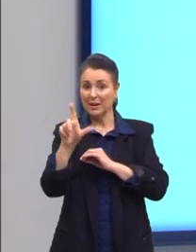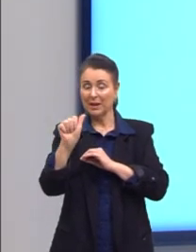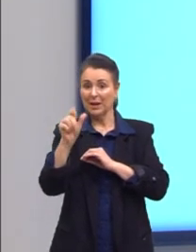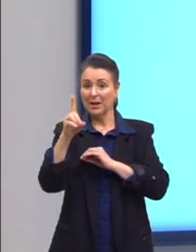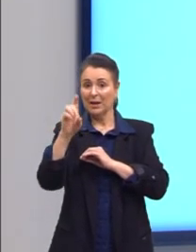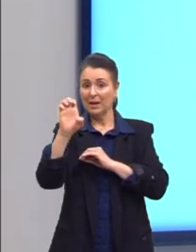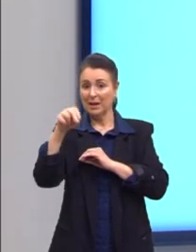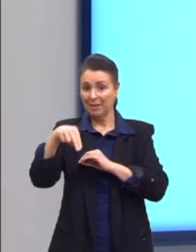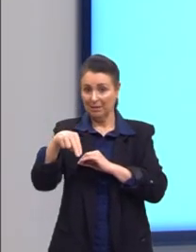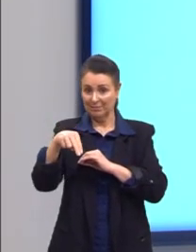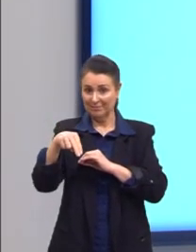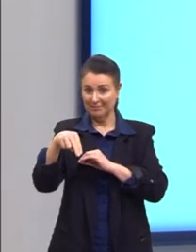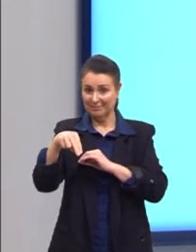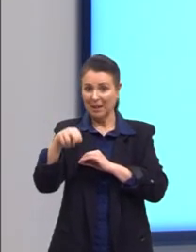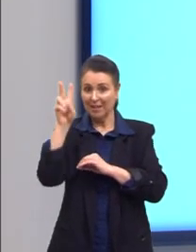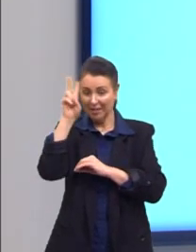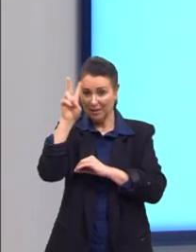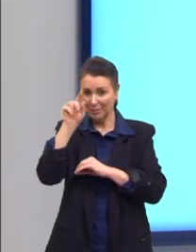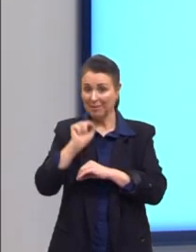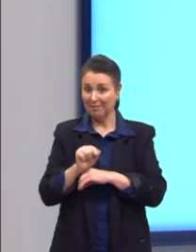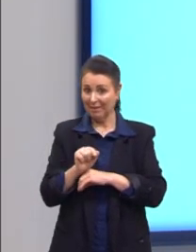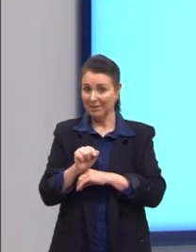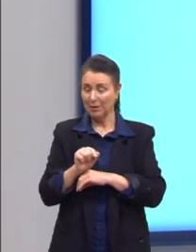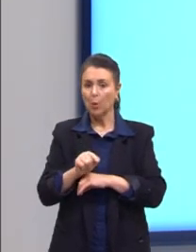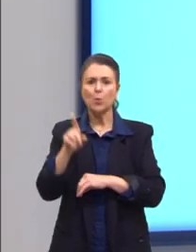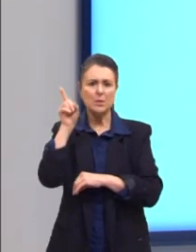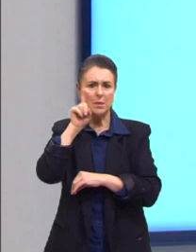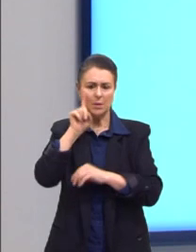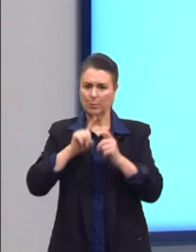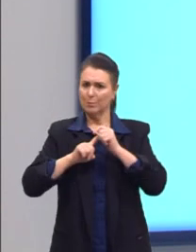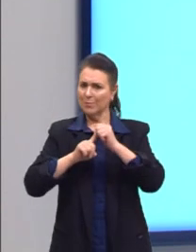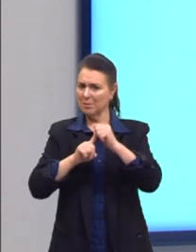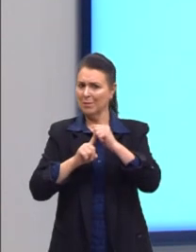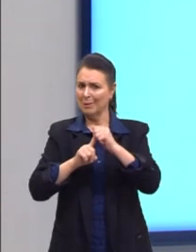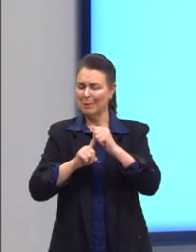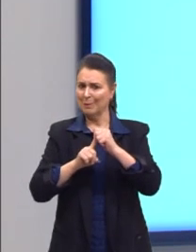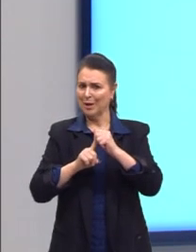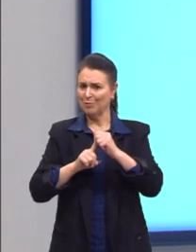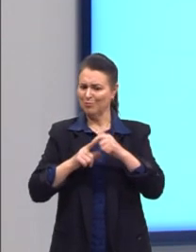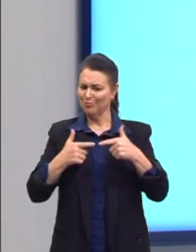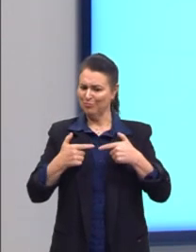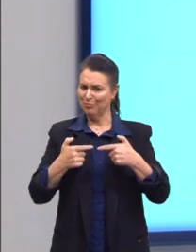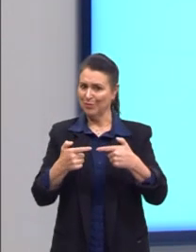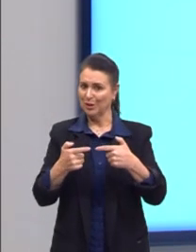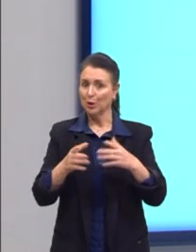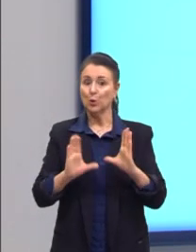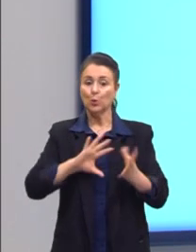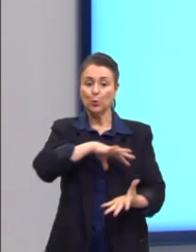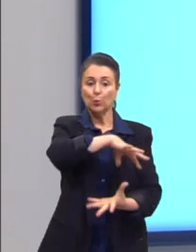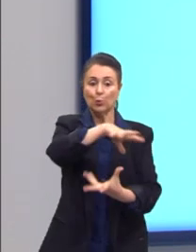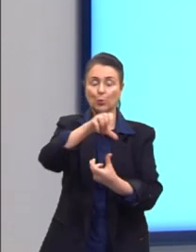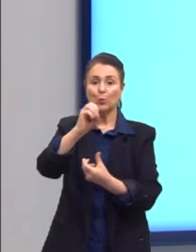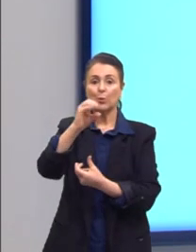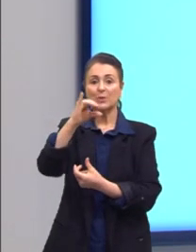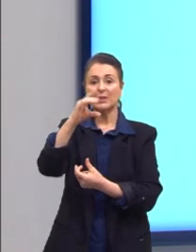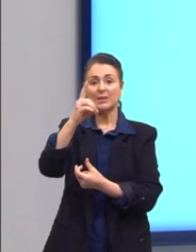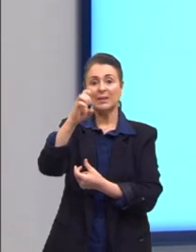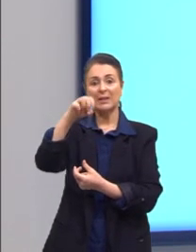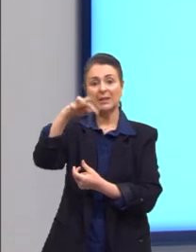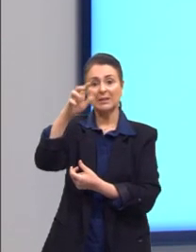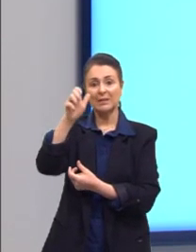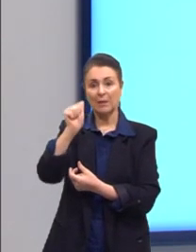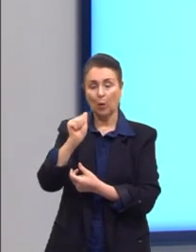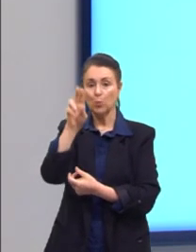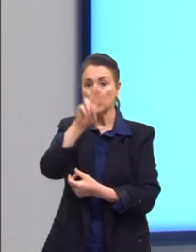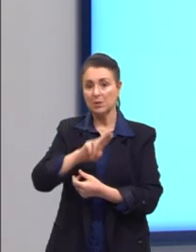dos Estados Unidos, principalmente, do mundo ocidental, na base da força. Só que